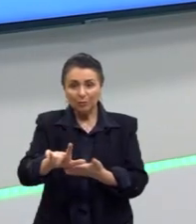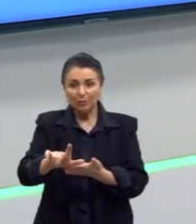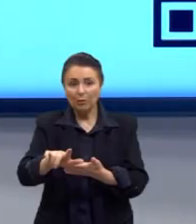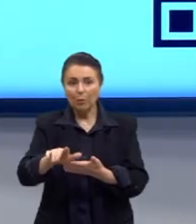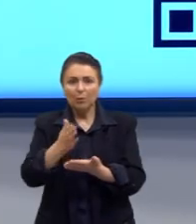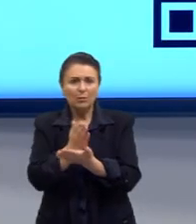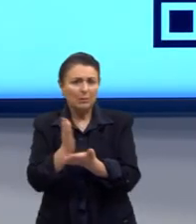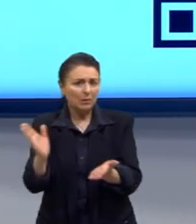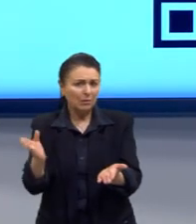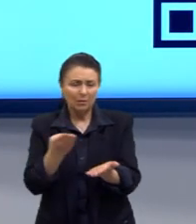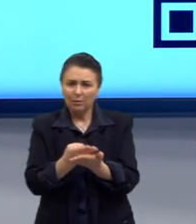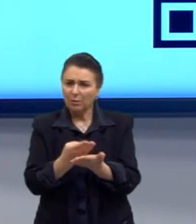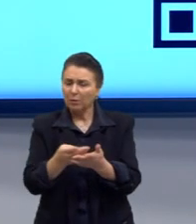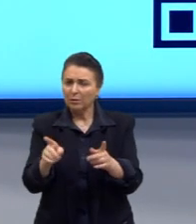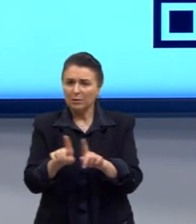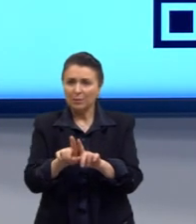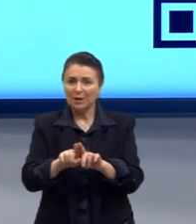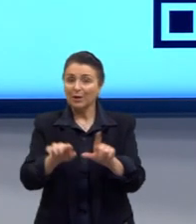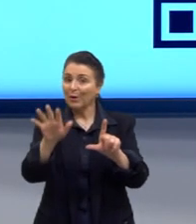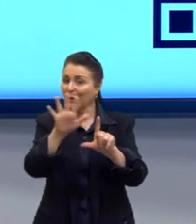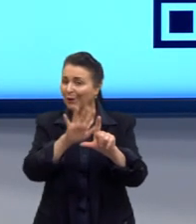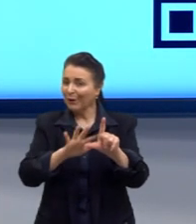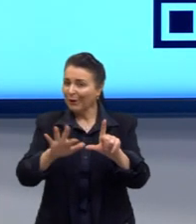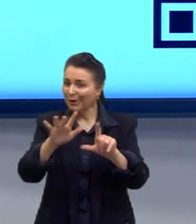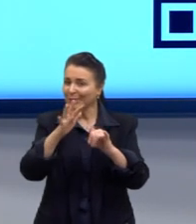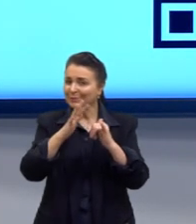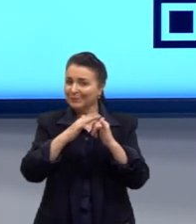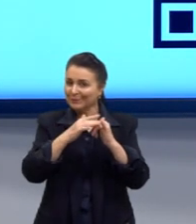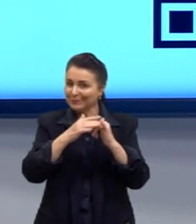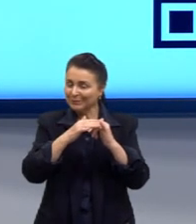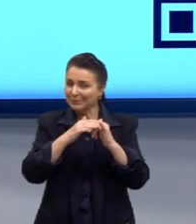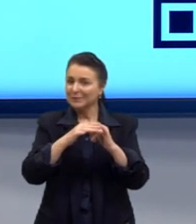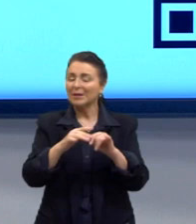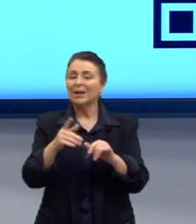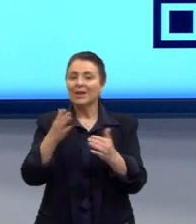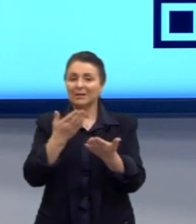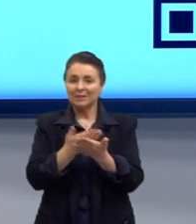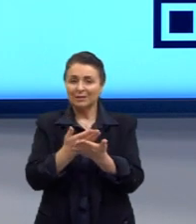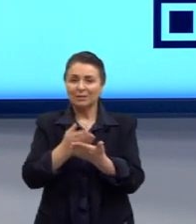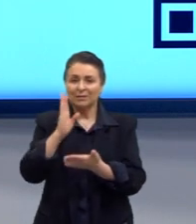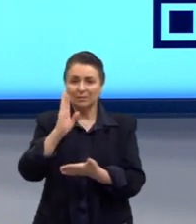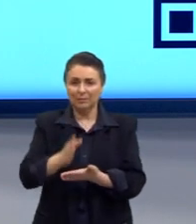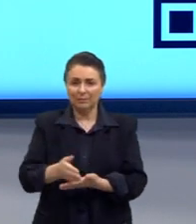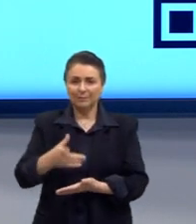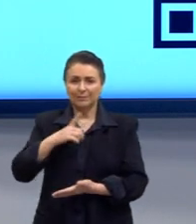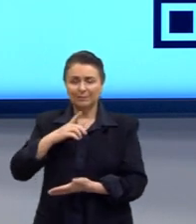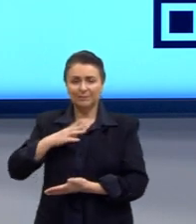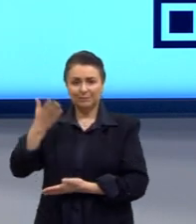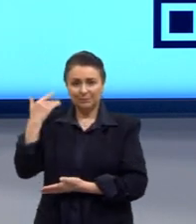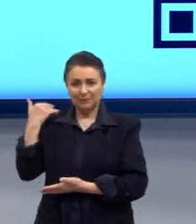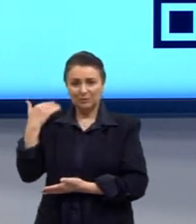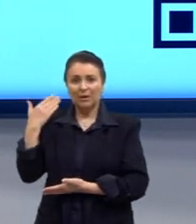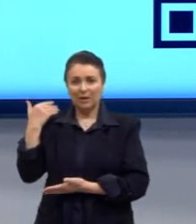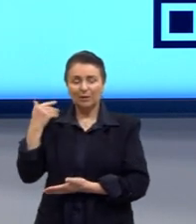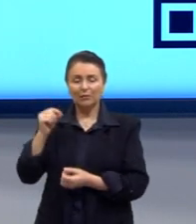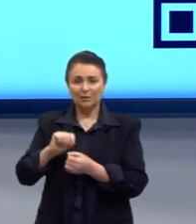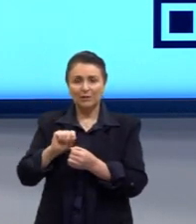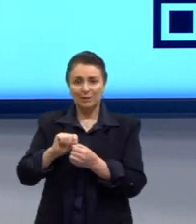perderam alguma das aulas, vá lá no YouTube, dá uma conferida nas aulas que já foram transmitidas.